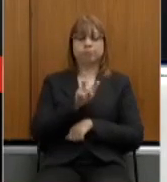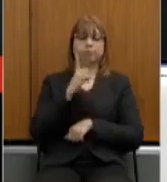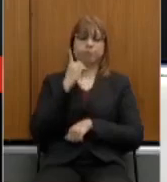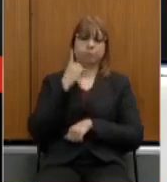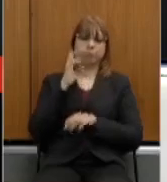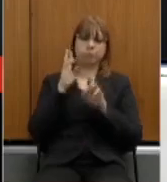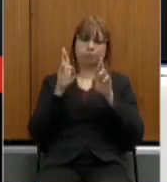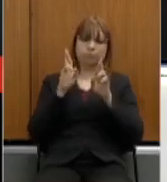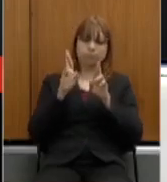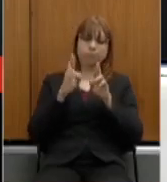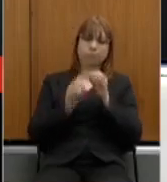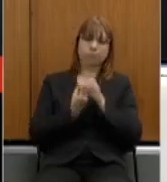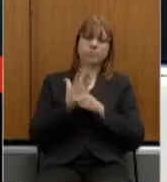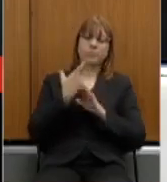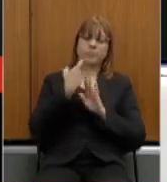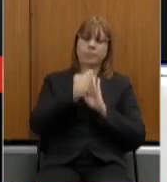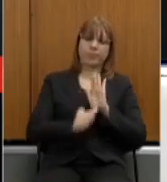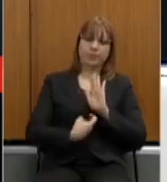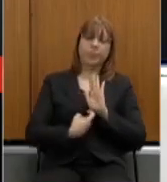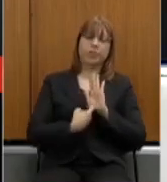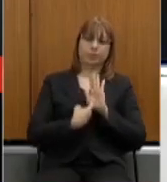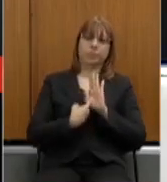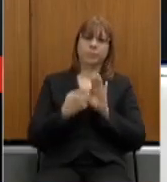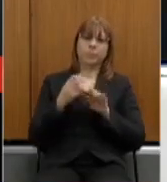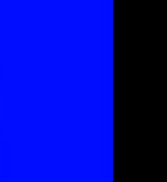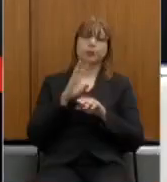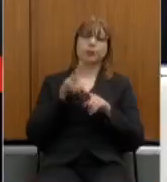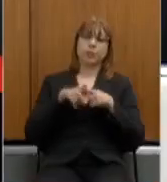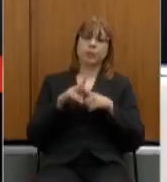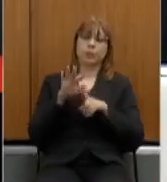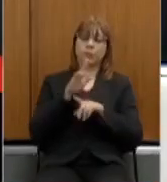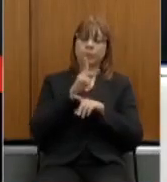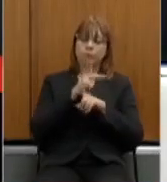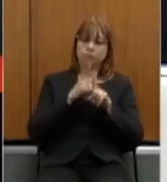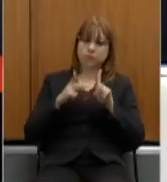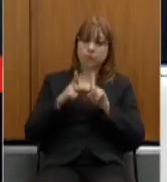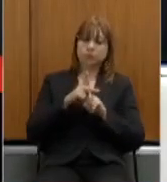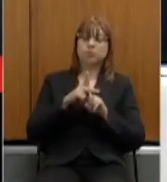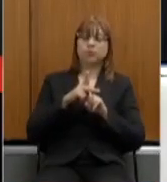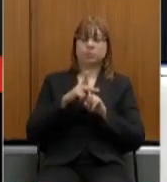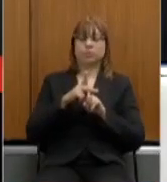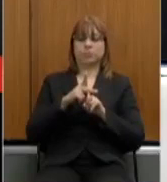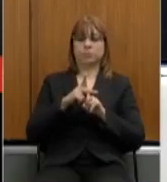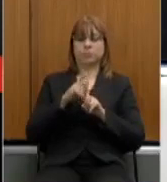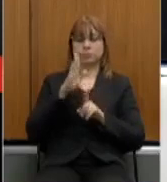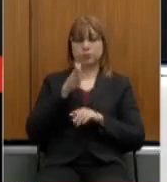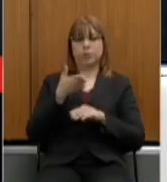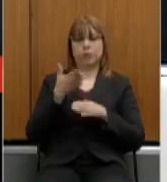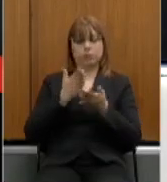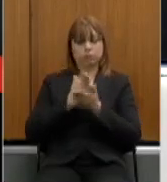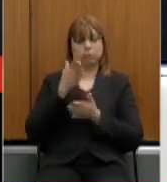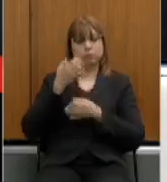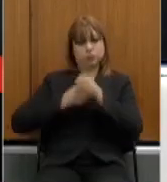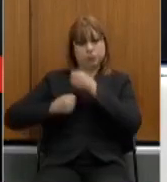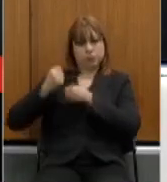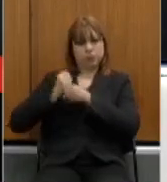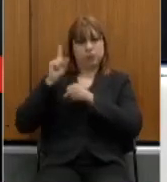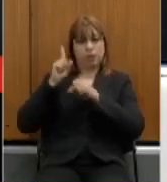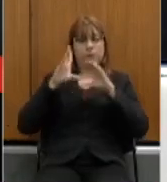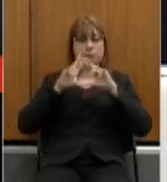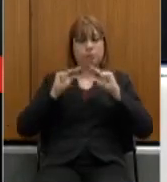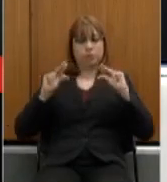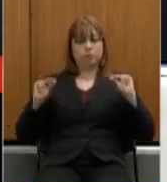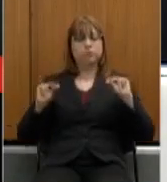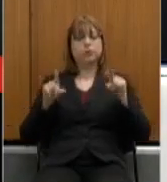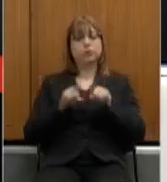previdência e que foi aprovada no ano passado em Brasília nos trazendo considerações importantes dos temas